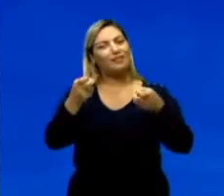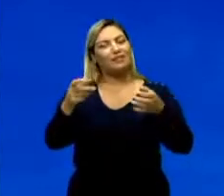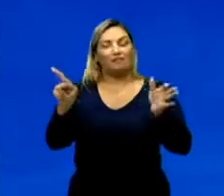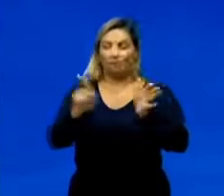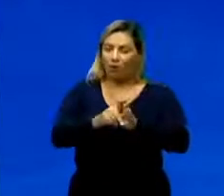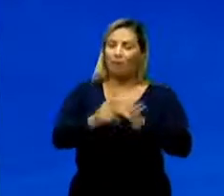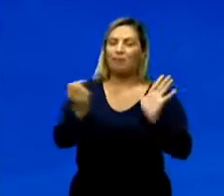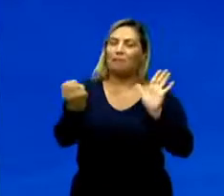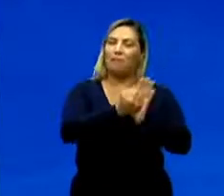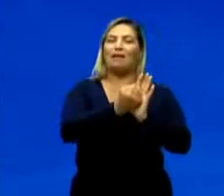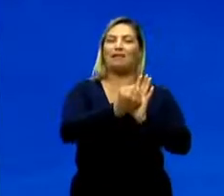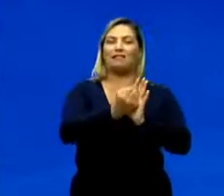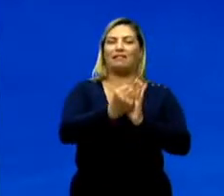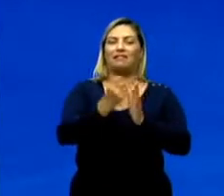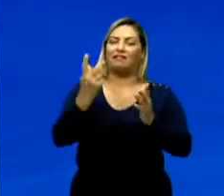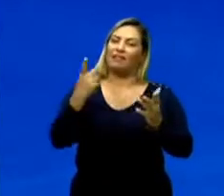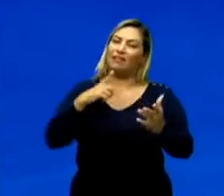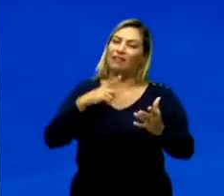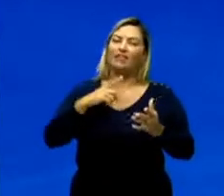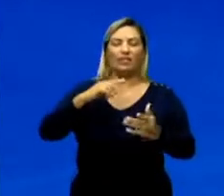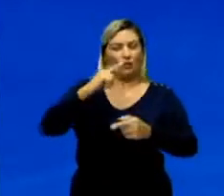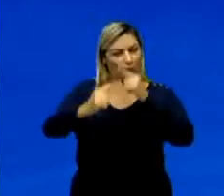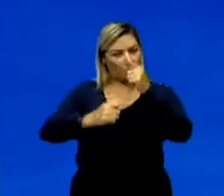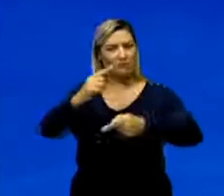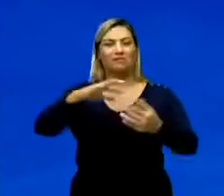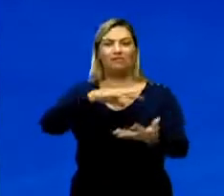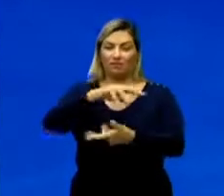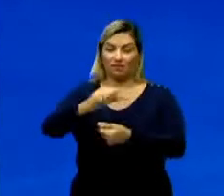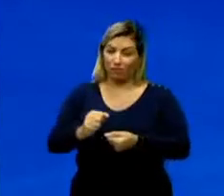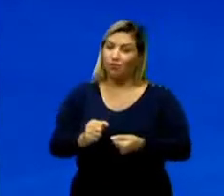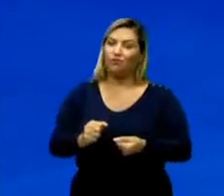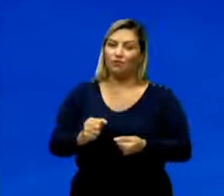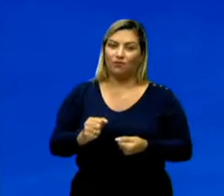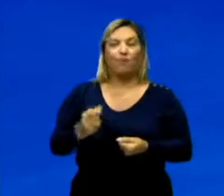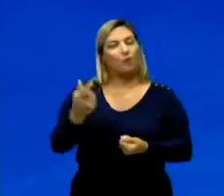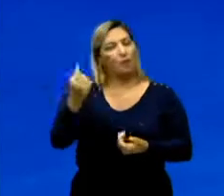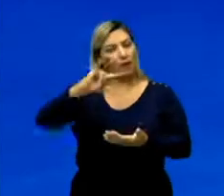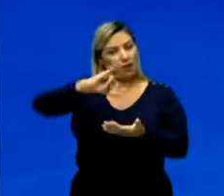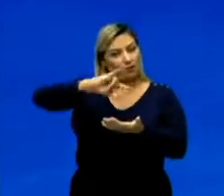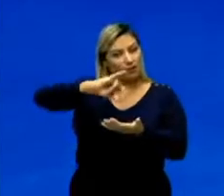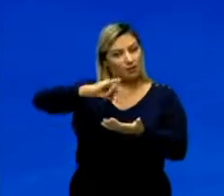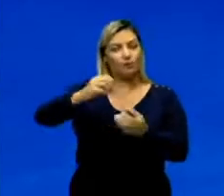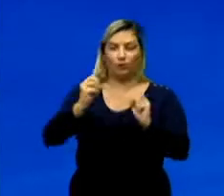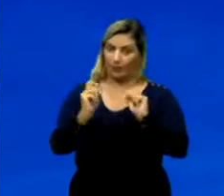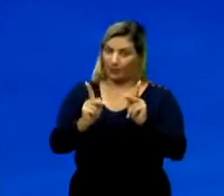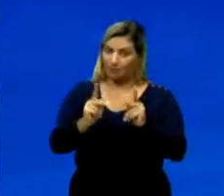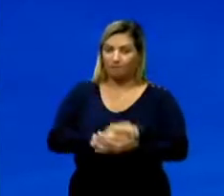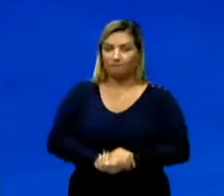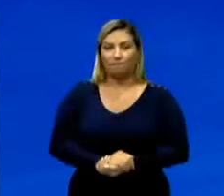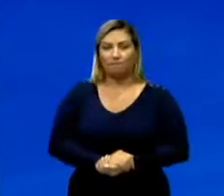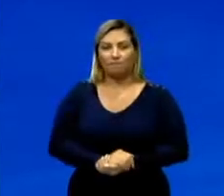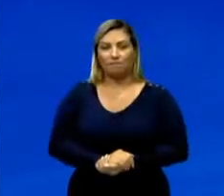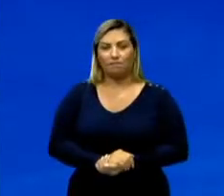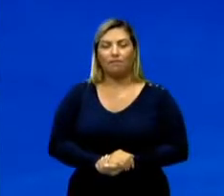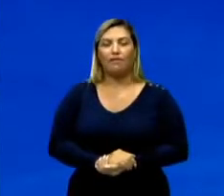fruto hoje desse processo de globalização, de mundialização do capitalismo. Tá bom? Separei uma questão sobre isso,